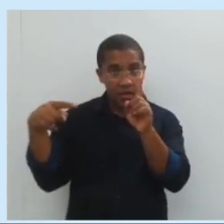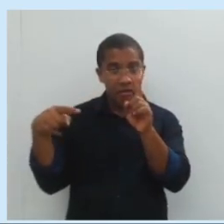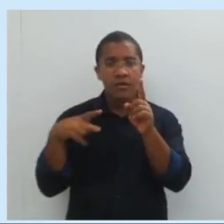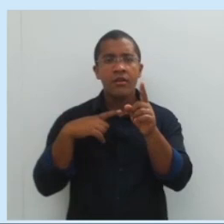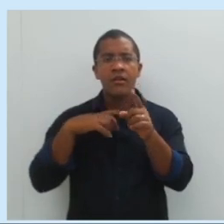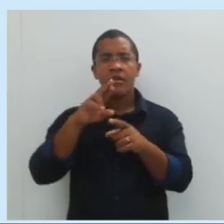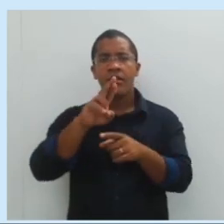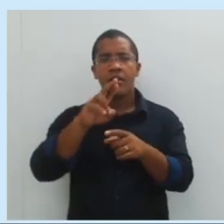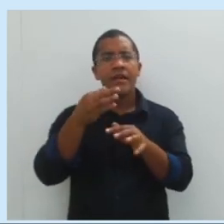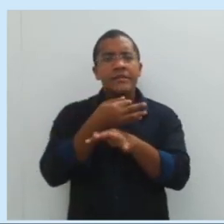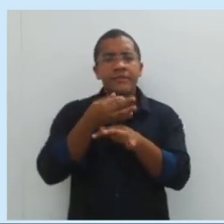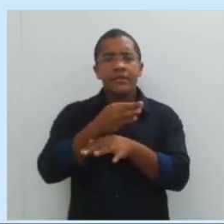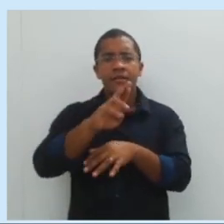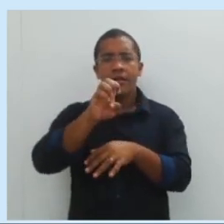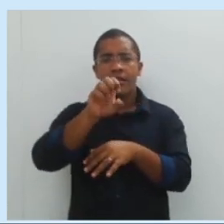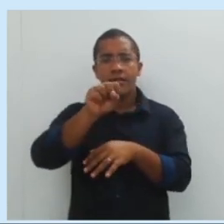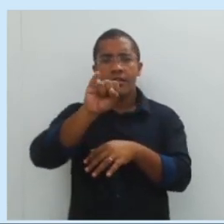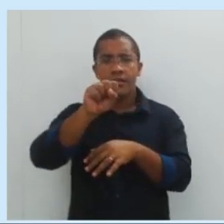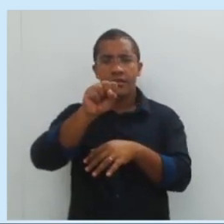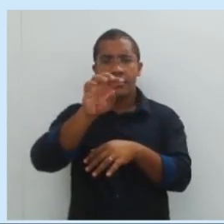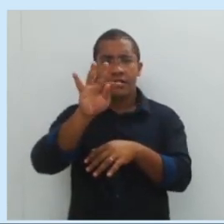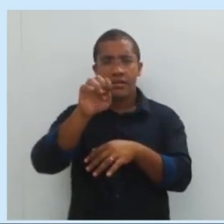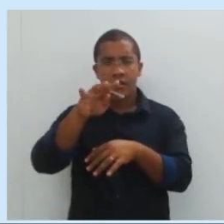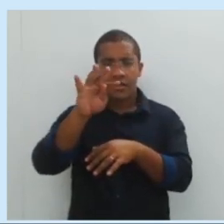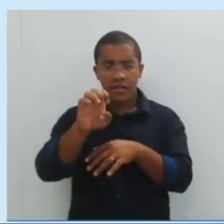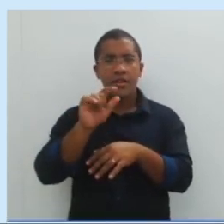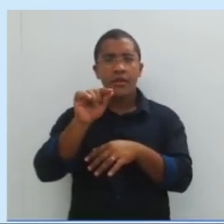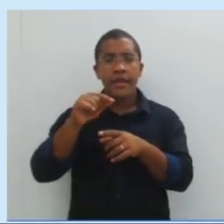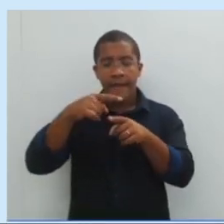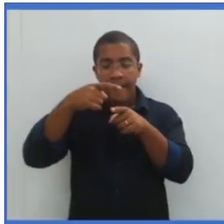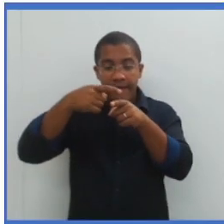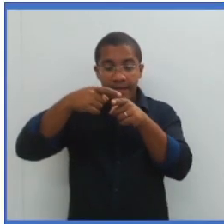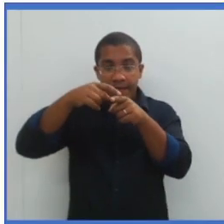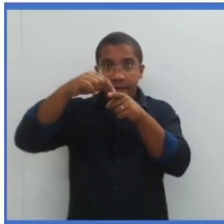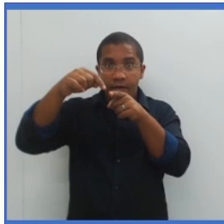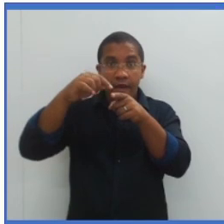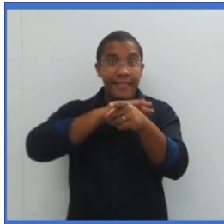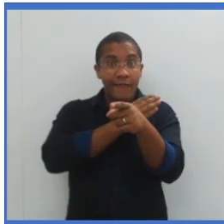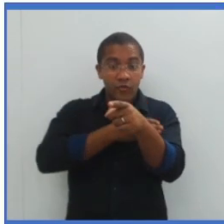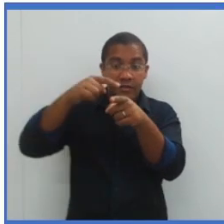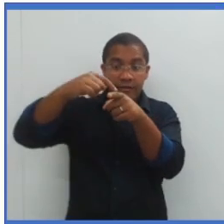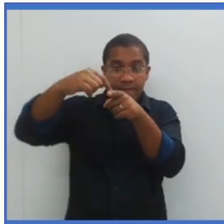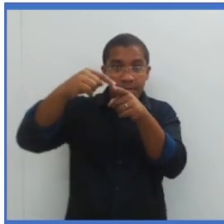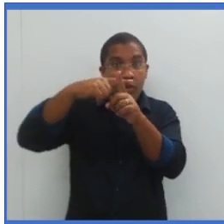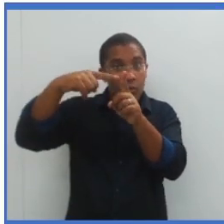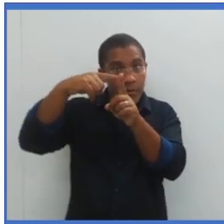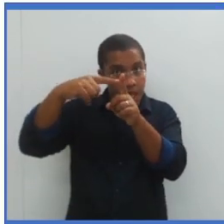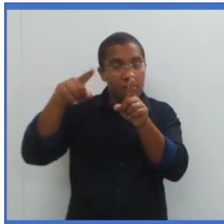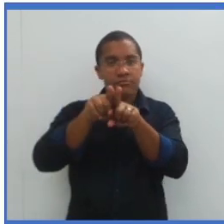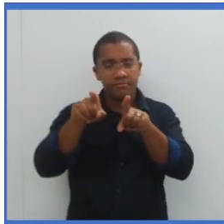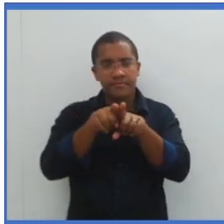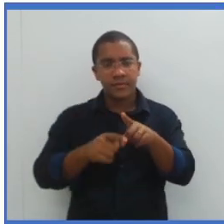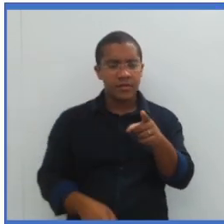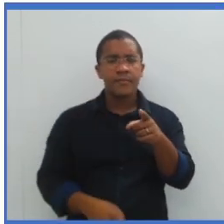da força de resistência fica no meio. E o terceiro tipo de alavanca, eu